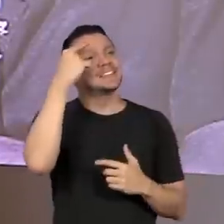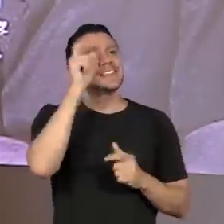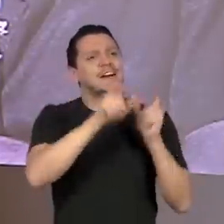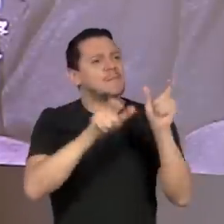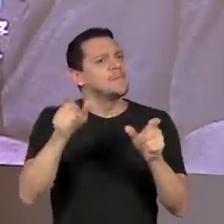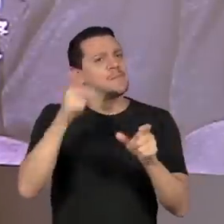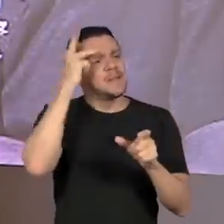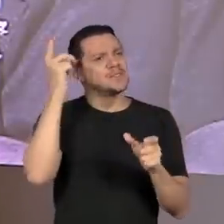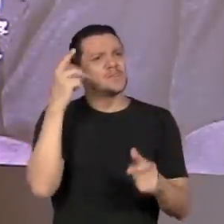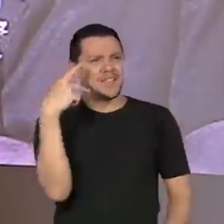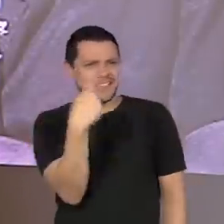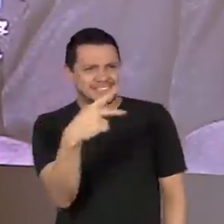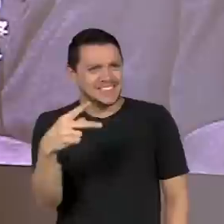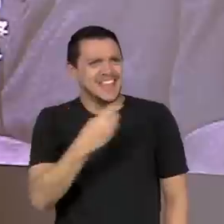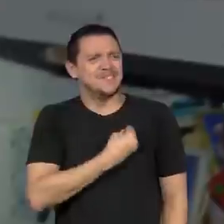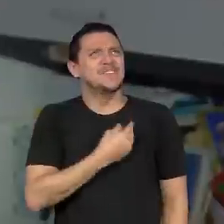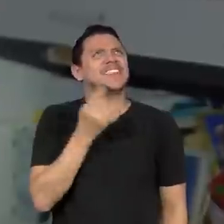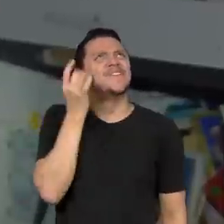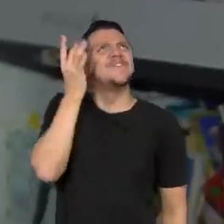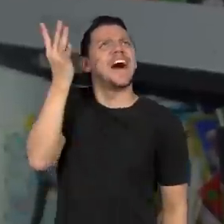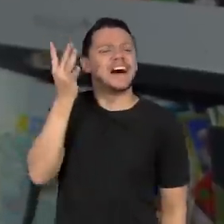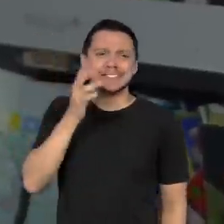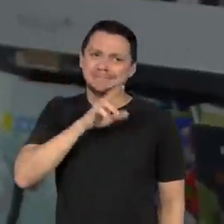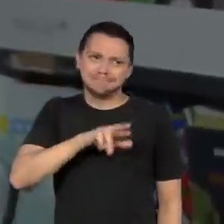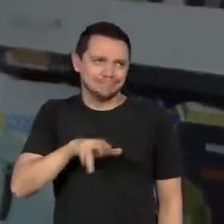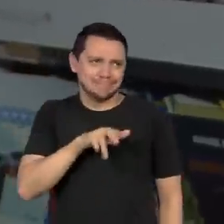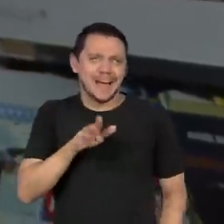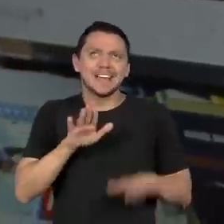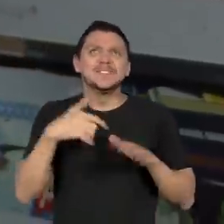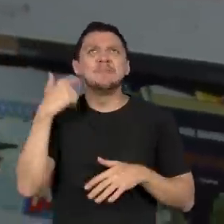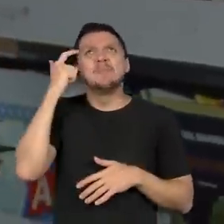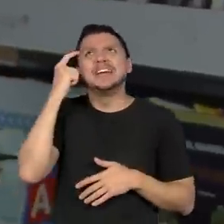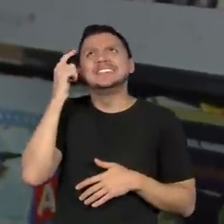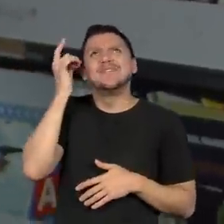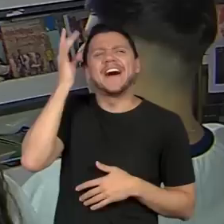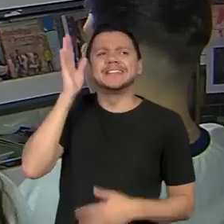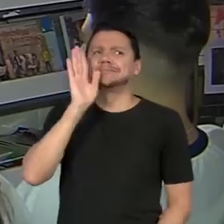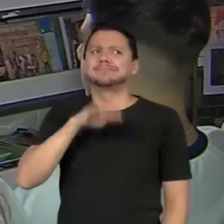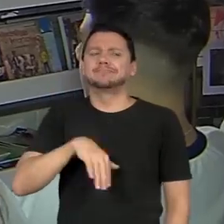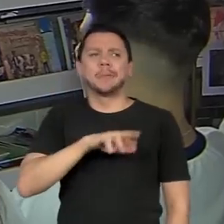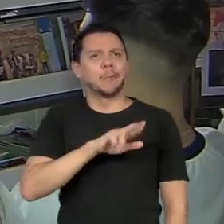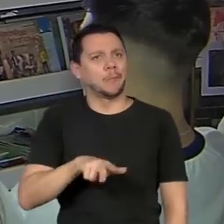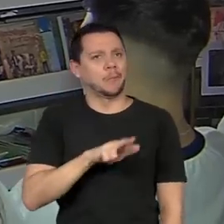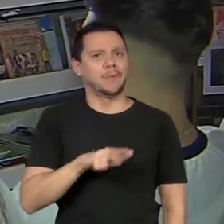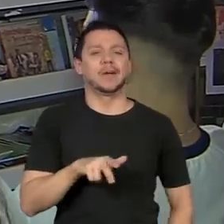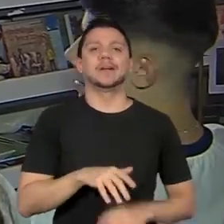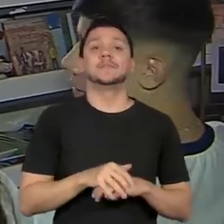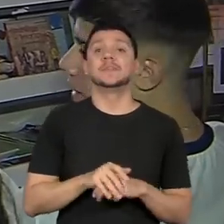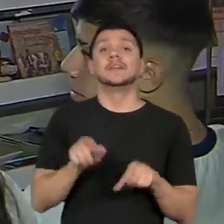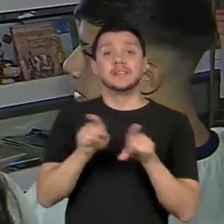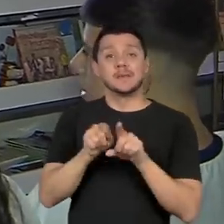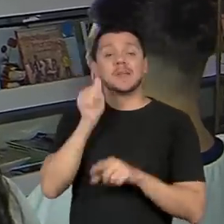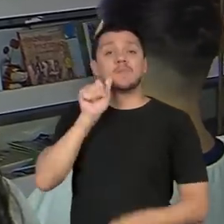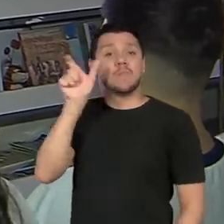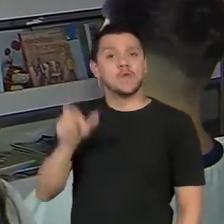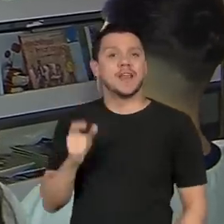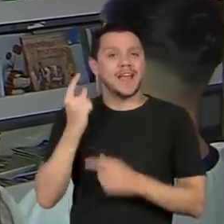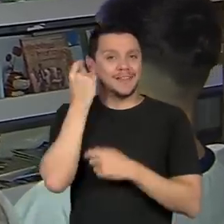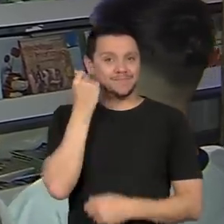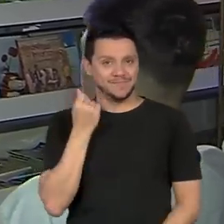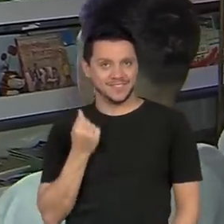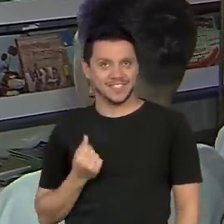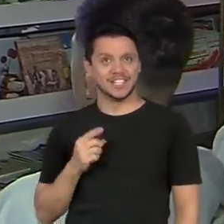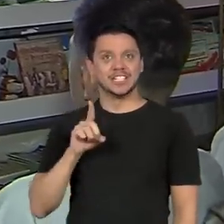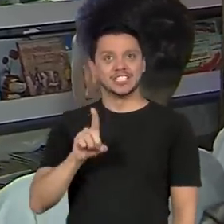dos outros não é tão falta quanto a gente pensa, né? A escritora e ativista Djamila Ribeiro também foi tema do Café